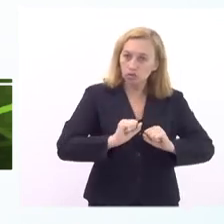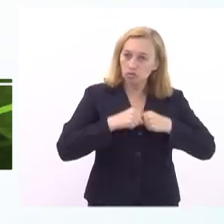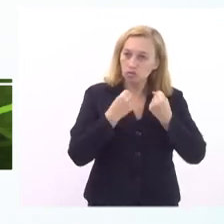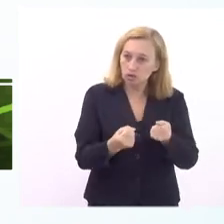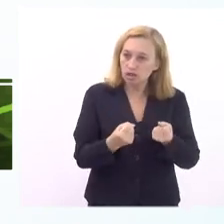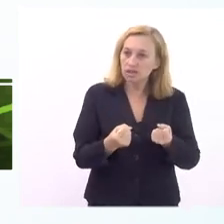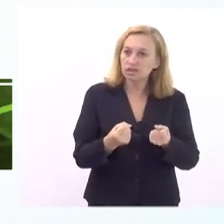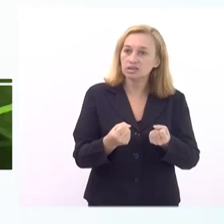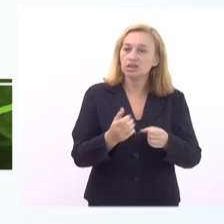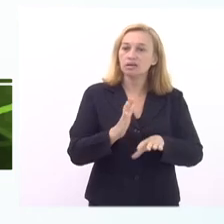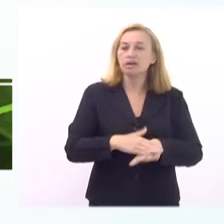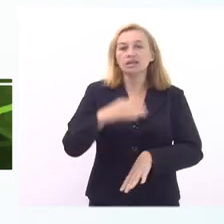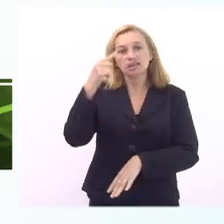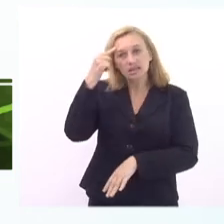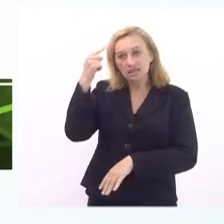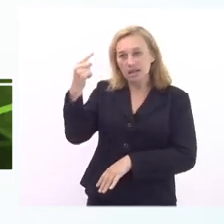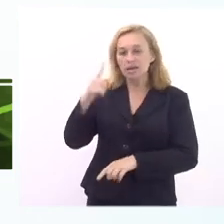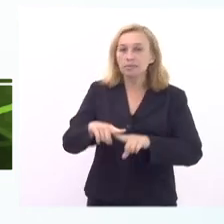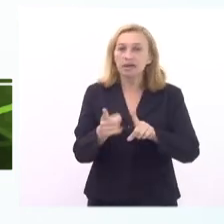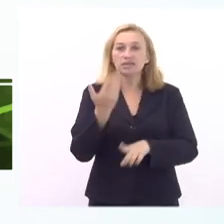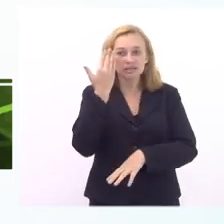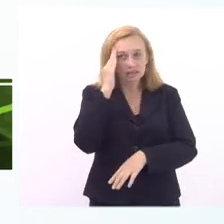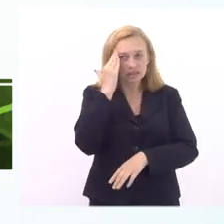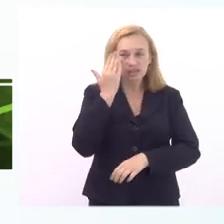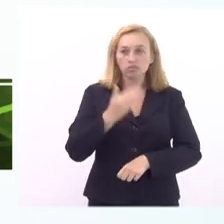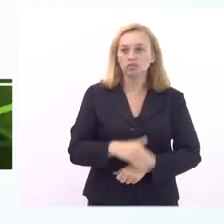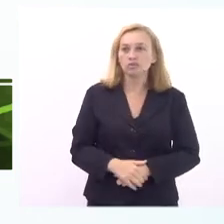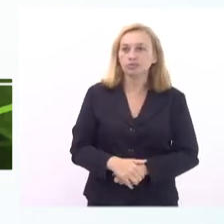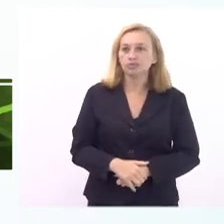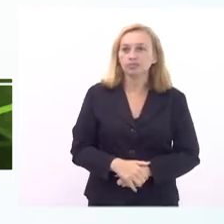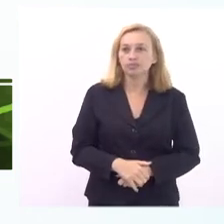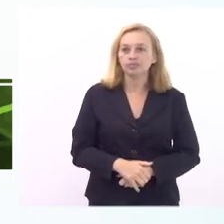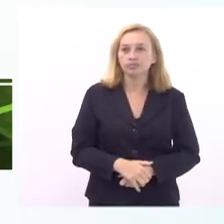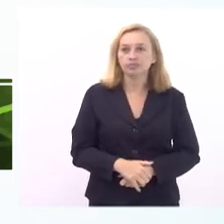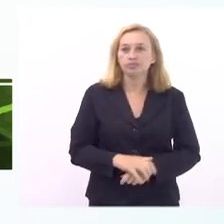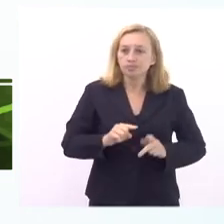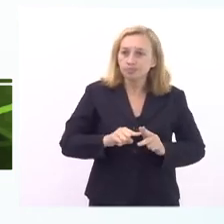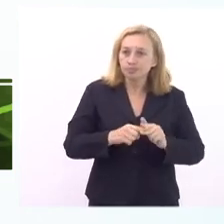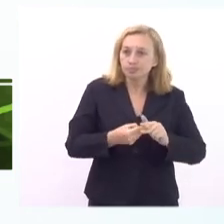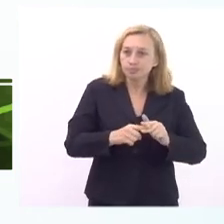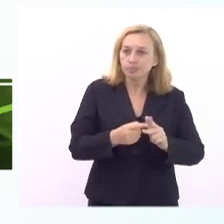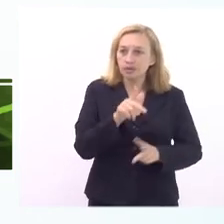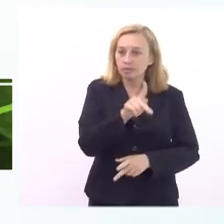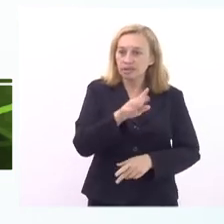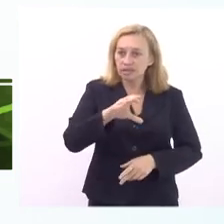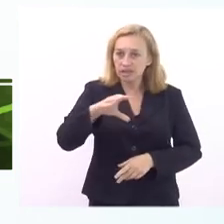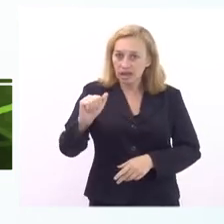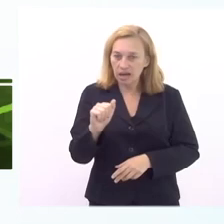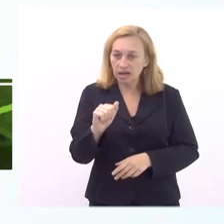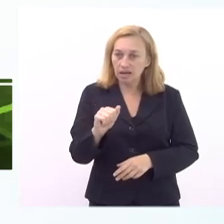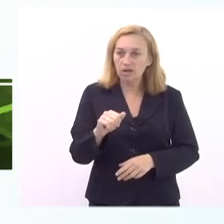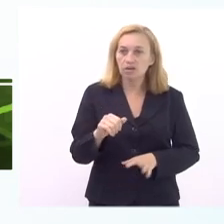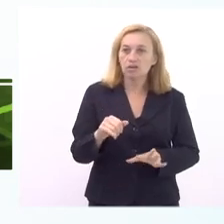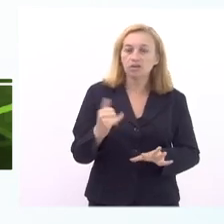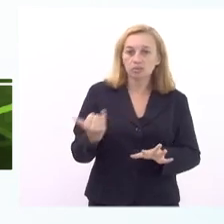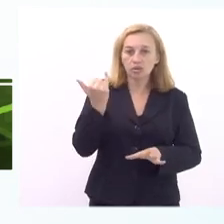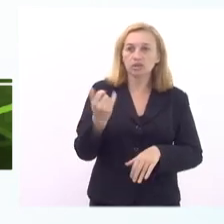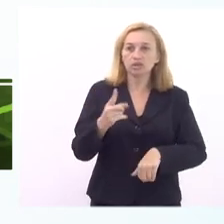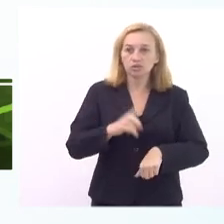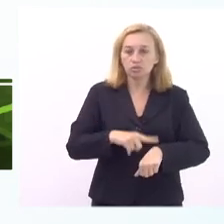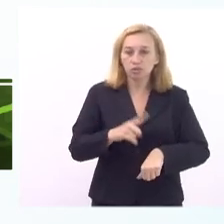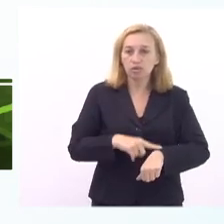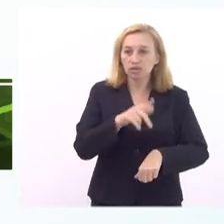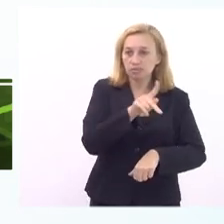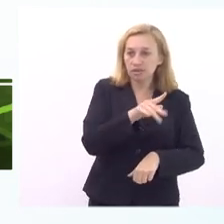fortalecer essa ideia mas a gente entende que o reajuste pelo IPCA é o mínimo ainda mais no momento onde o IPCA